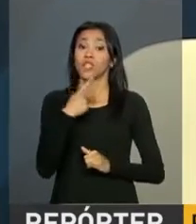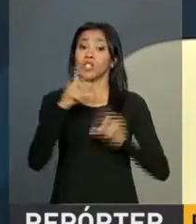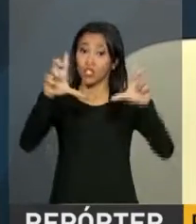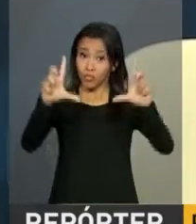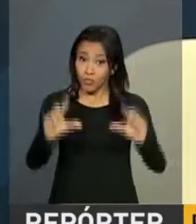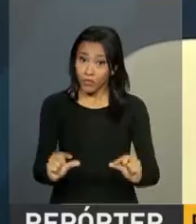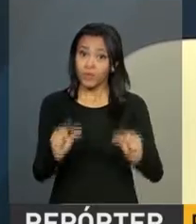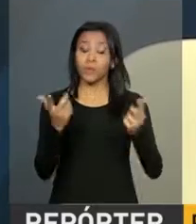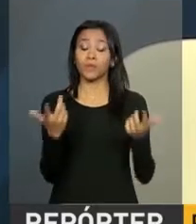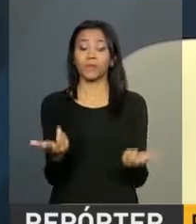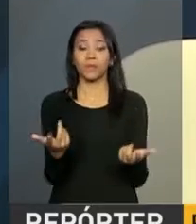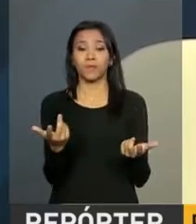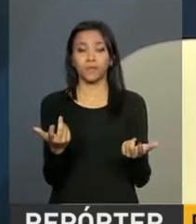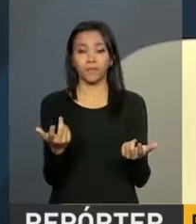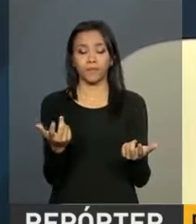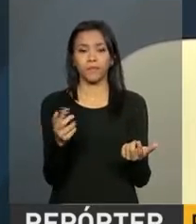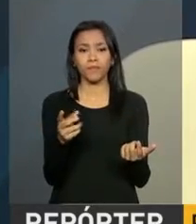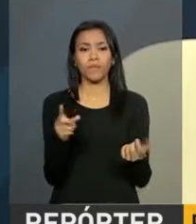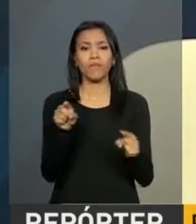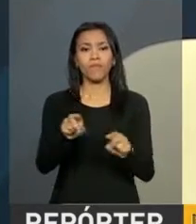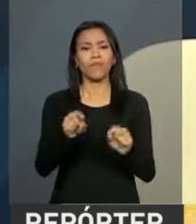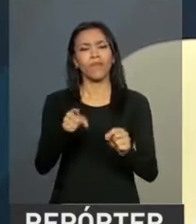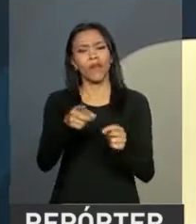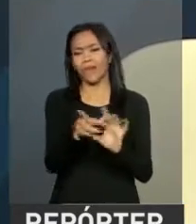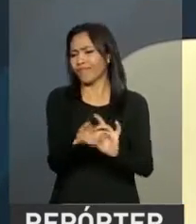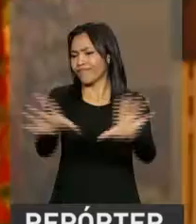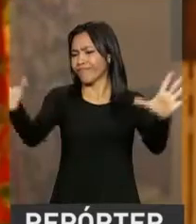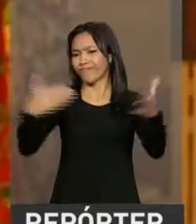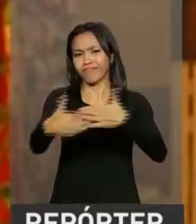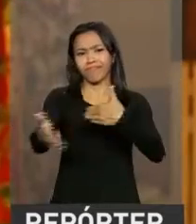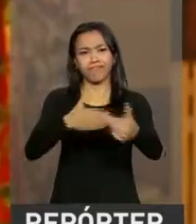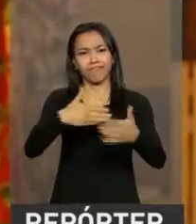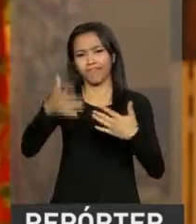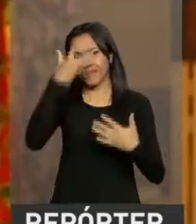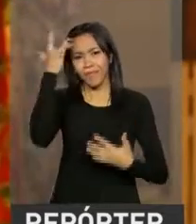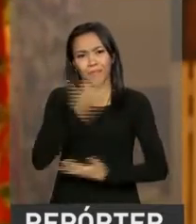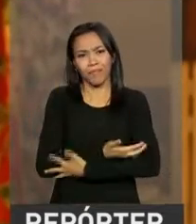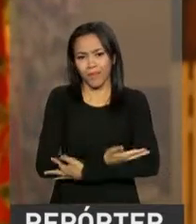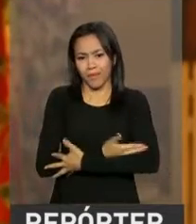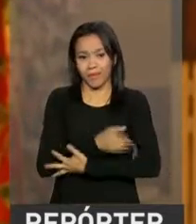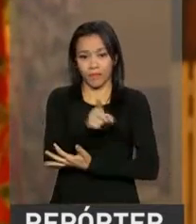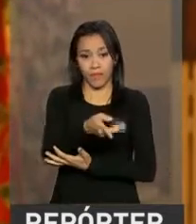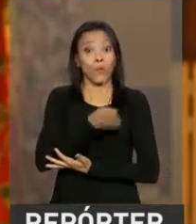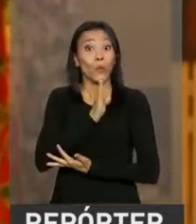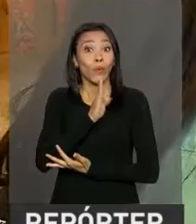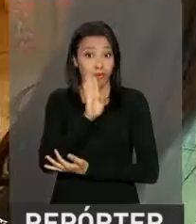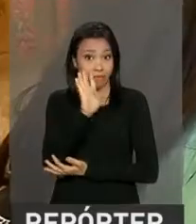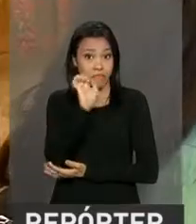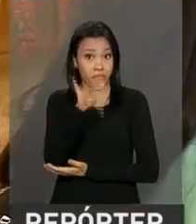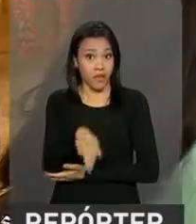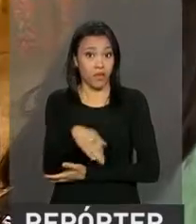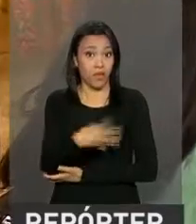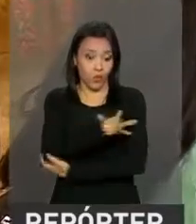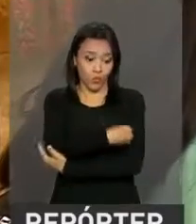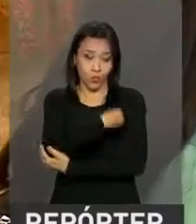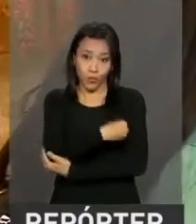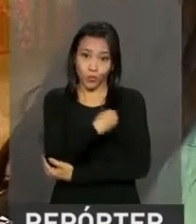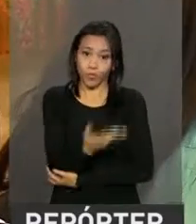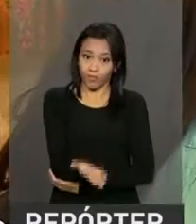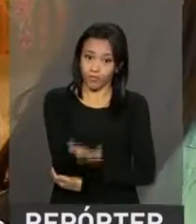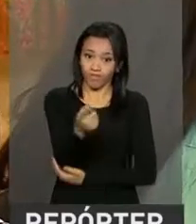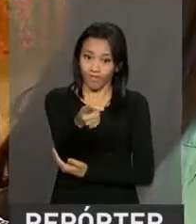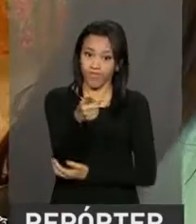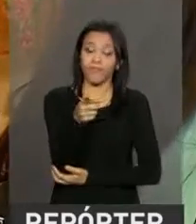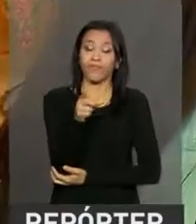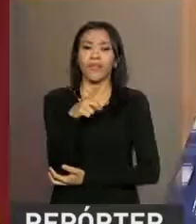desigualdade e ele é acessível a todos. A Fabiana conhece bem os benefícios do aleitamento materno,